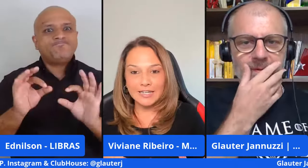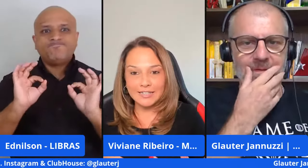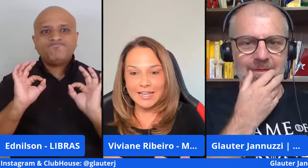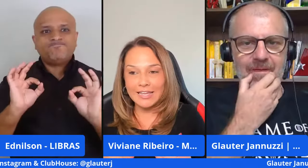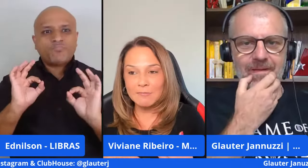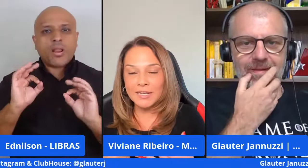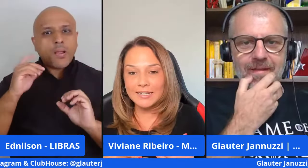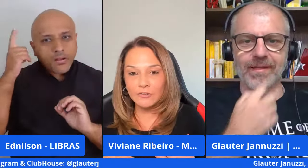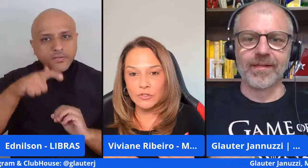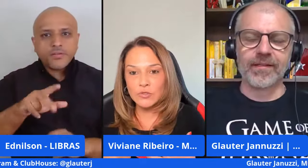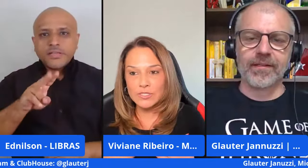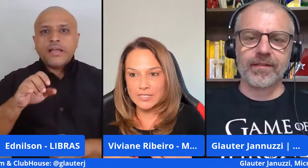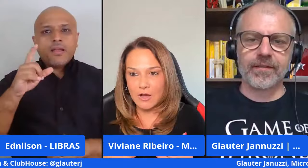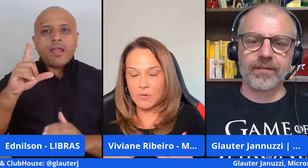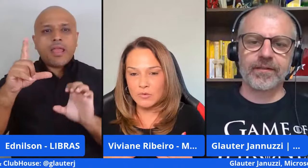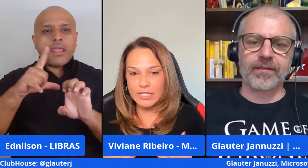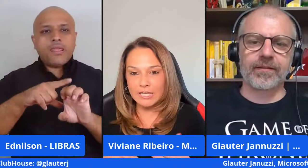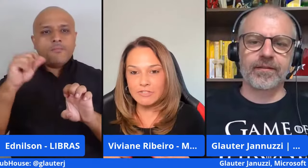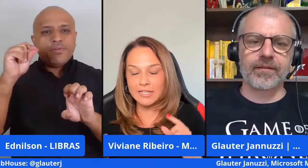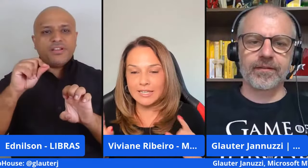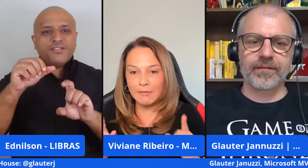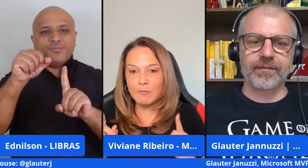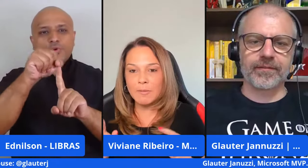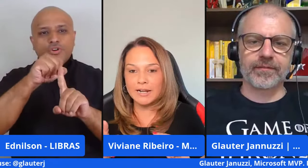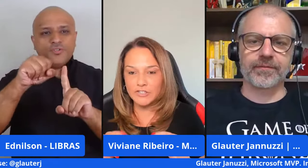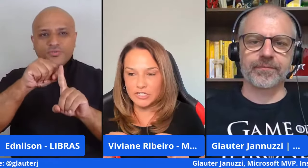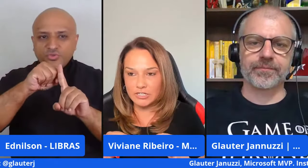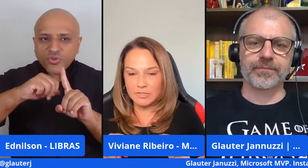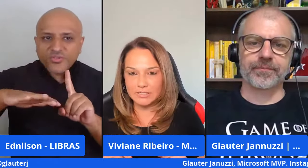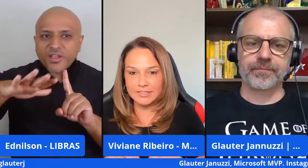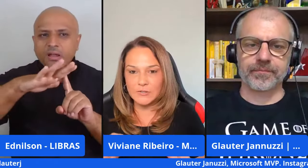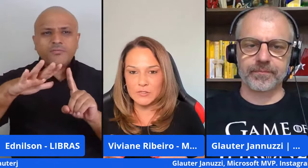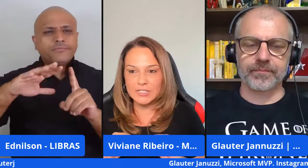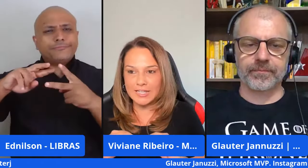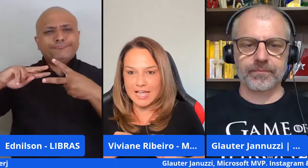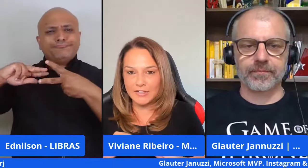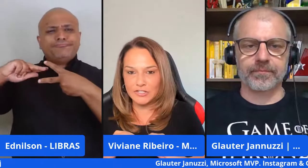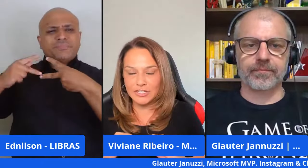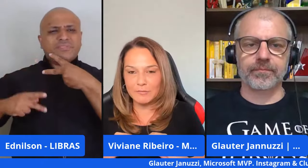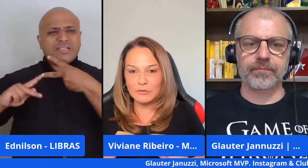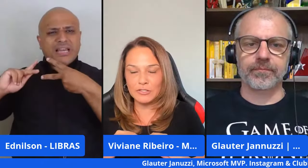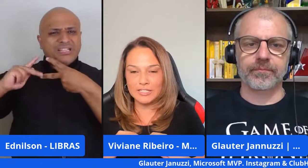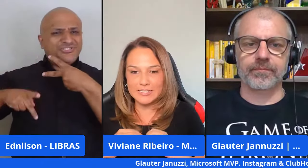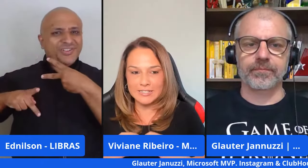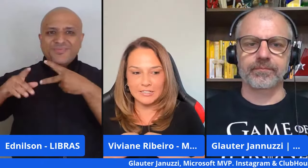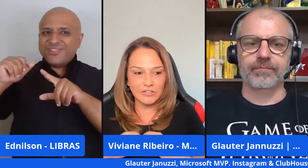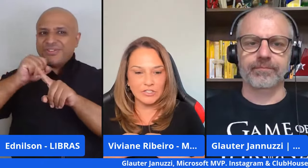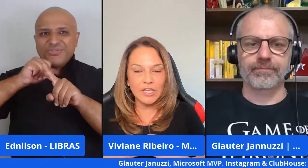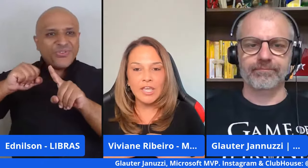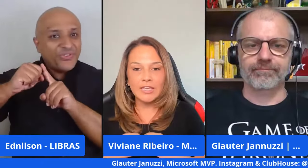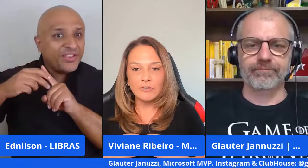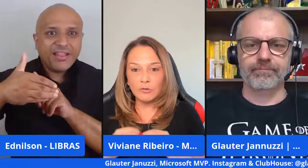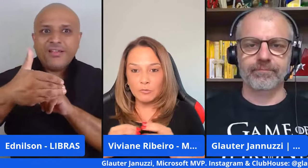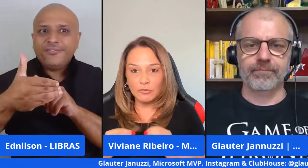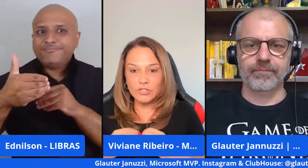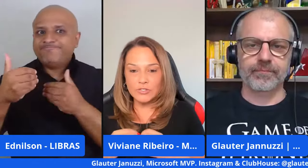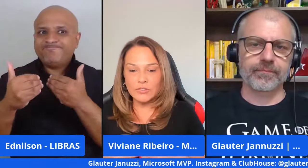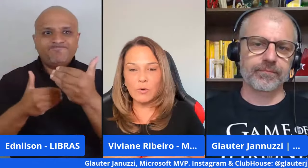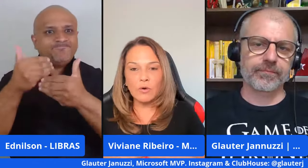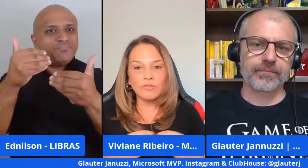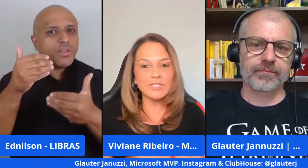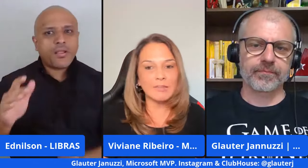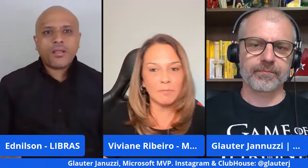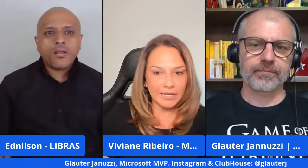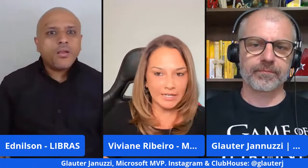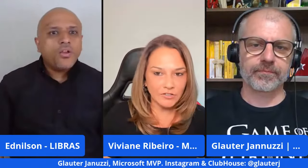você ainda é empreendedor social e aí você quebra um paradigma da sociedade que é muito interessante que todo mundo